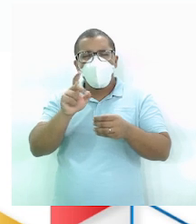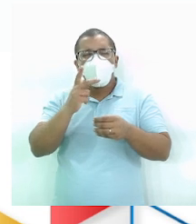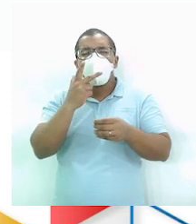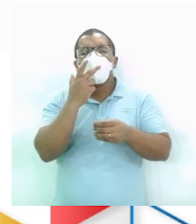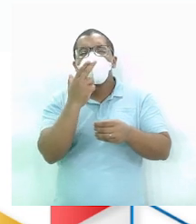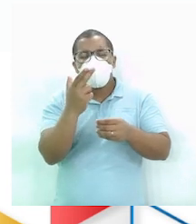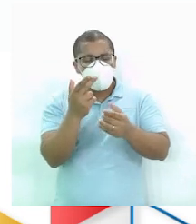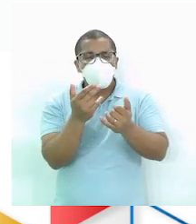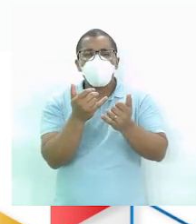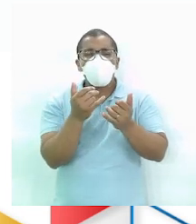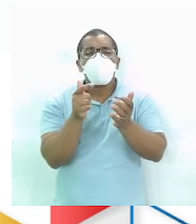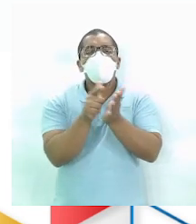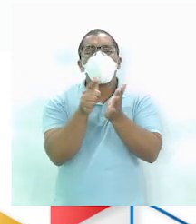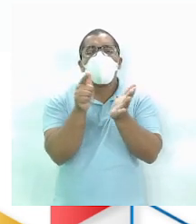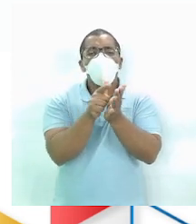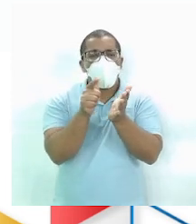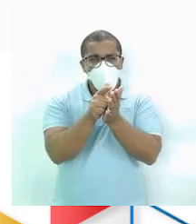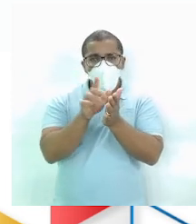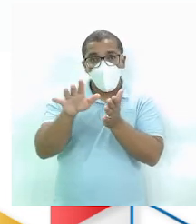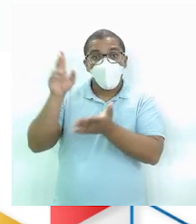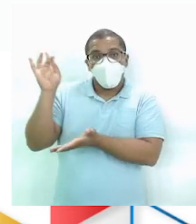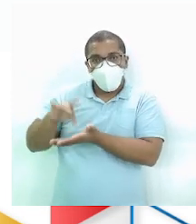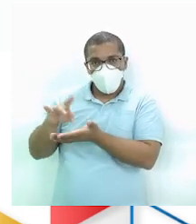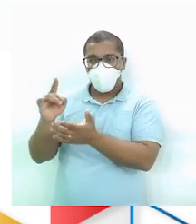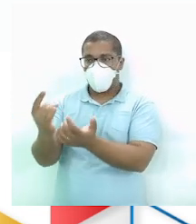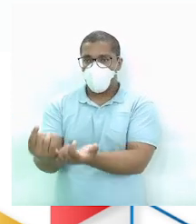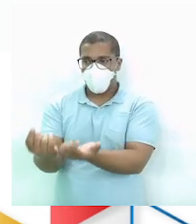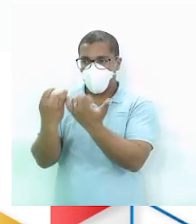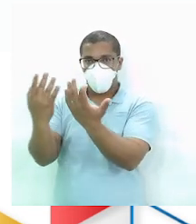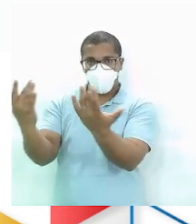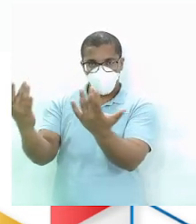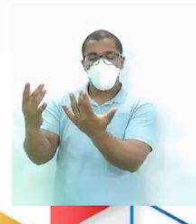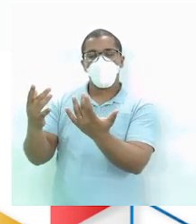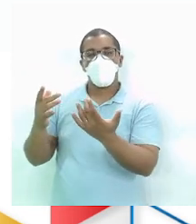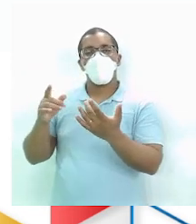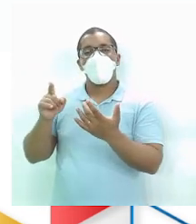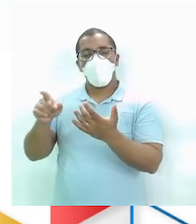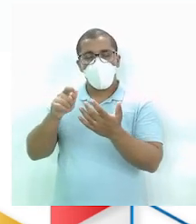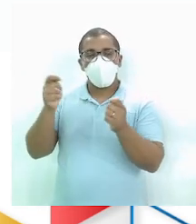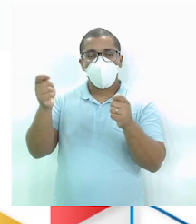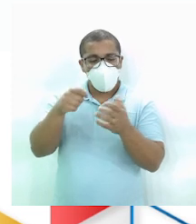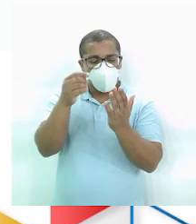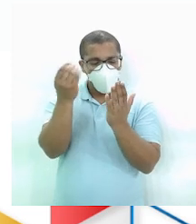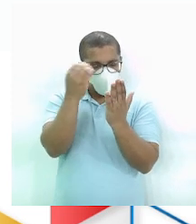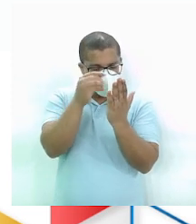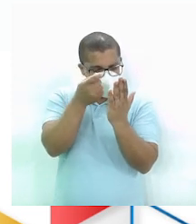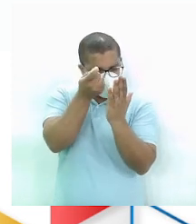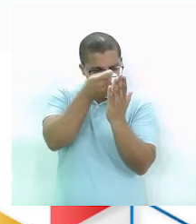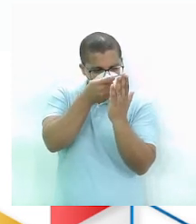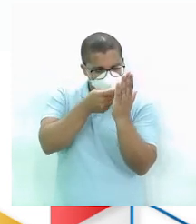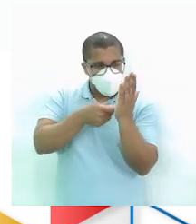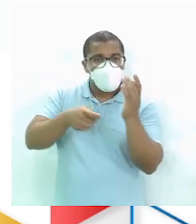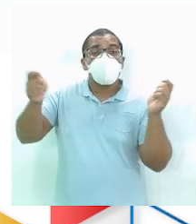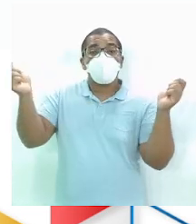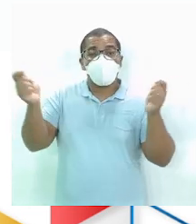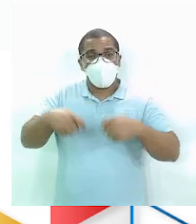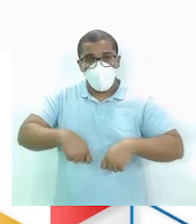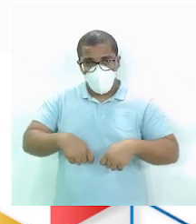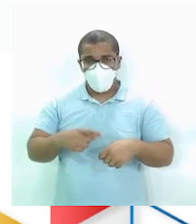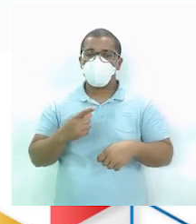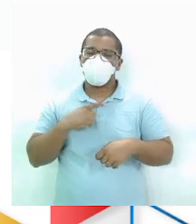que na verdade é uma planta Utilizada para descrever todas as coisas